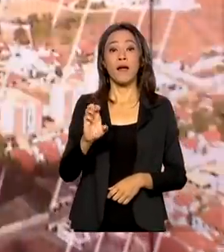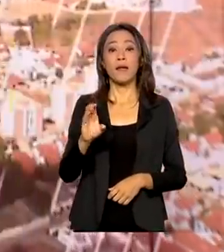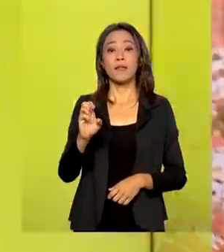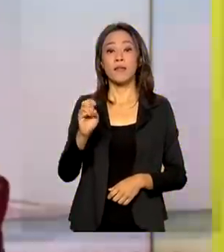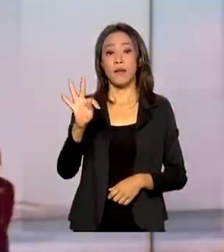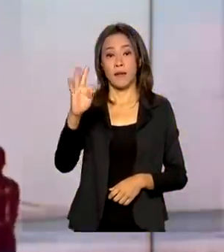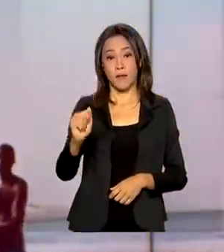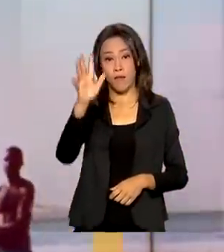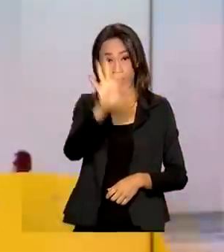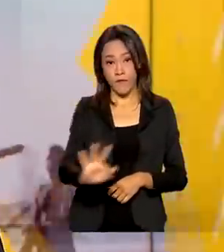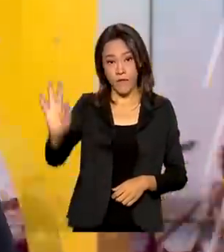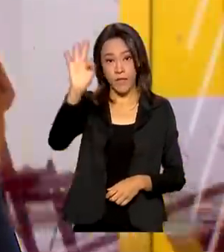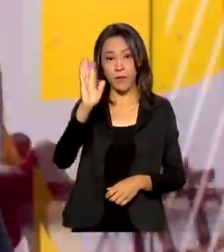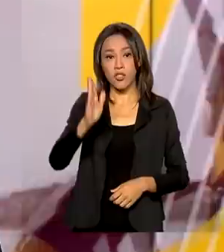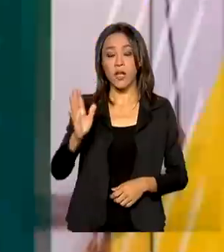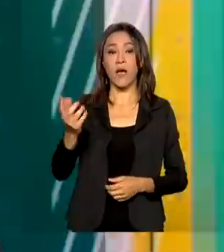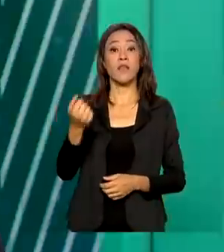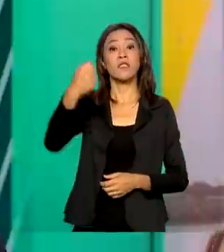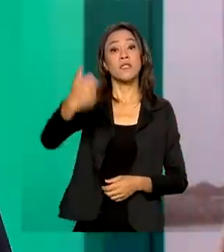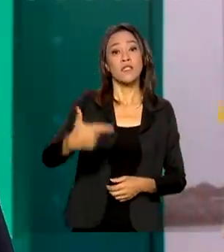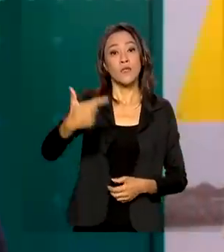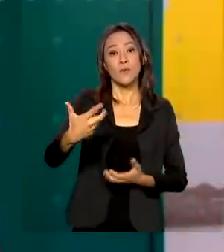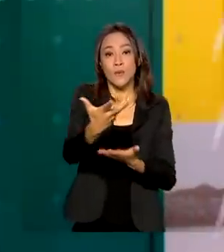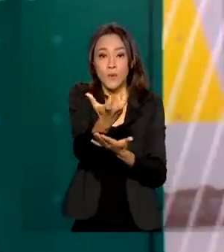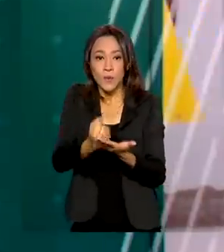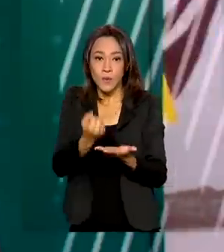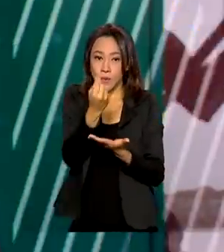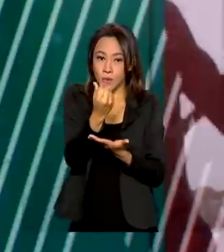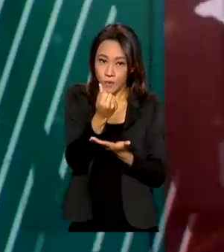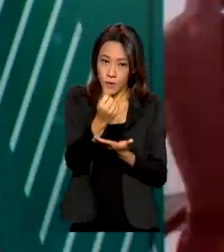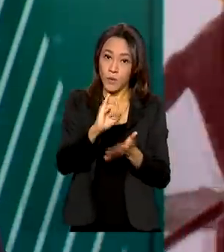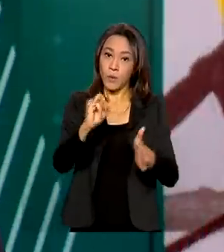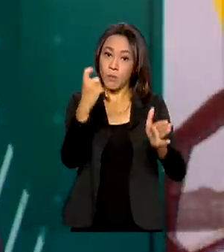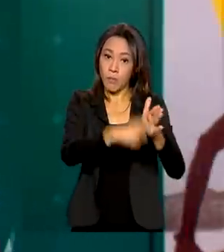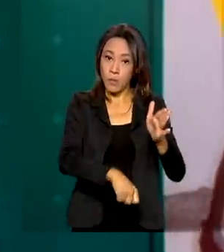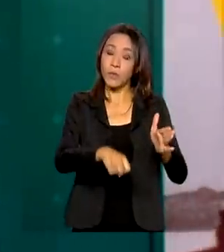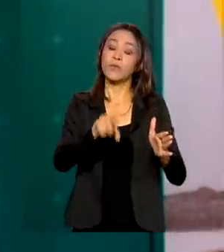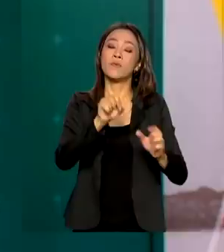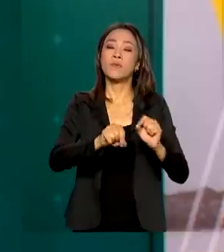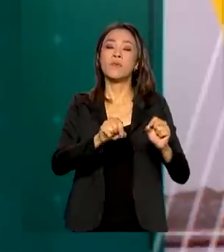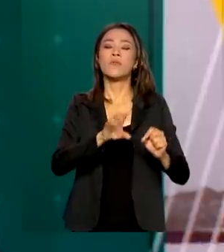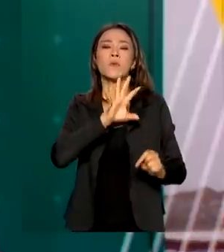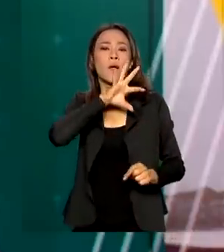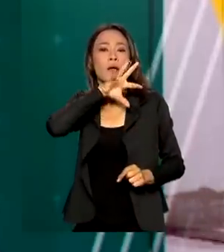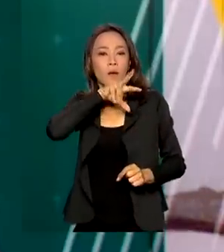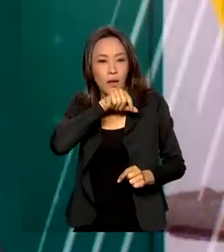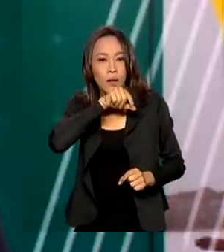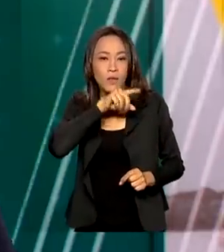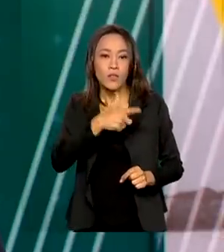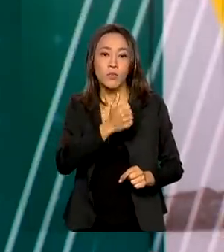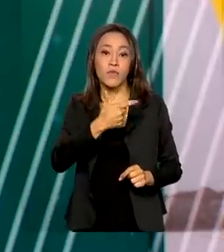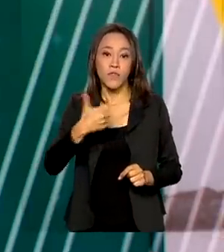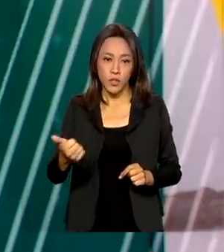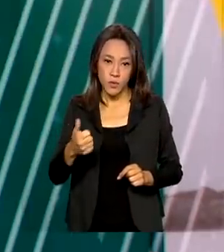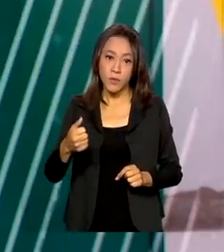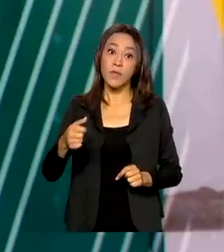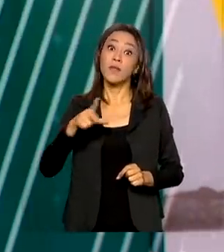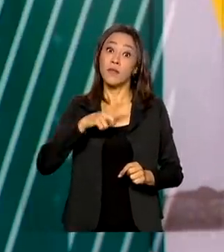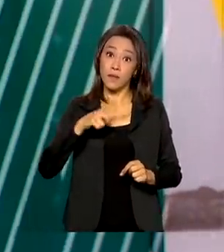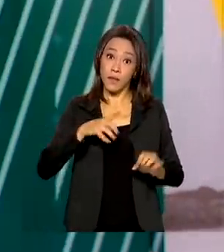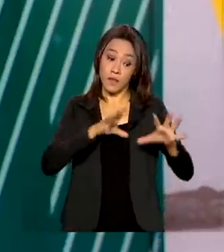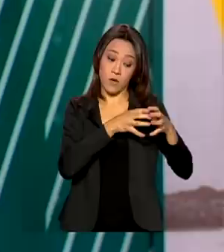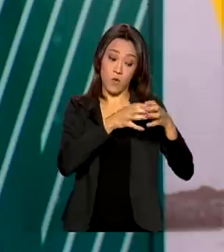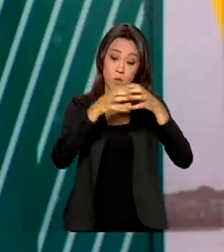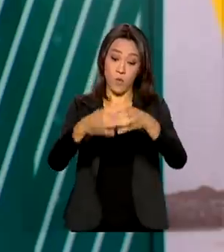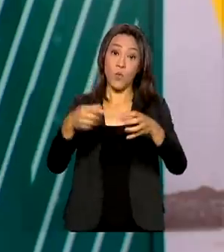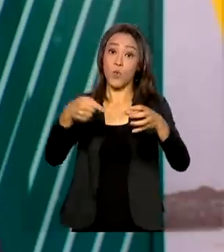segundo lote de restituição do Imposto de Renda 2021. Estão incluídos contribuintes com prioridade e quem entregou